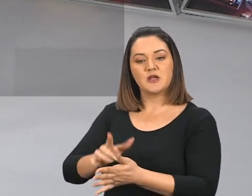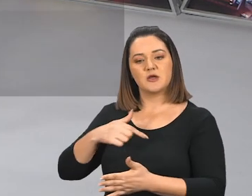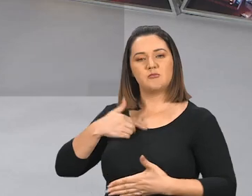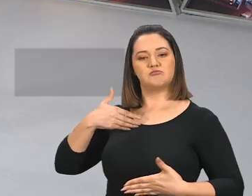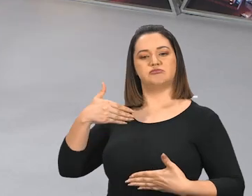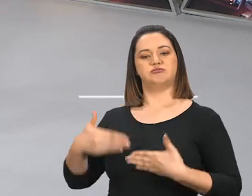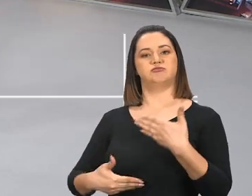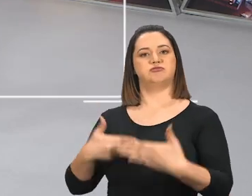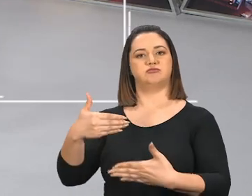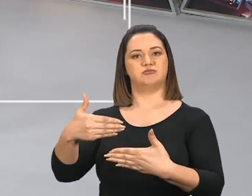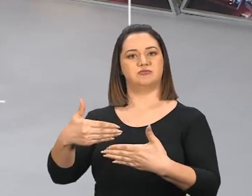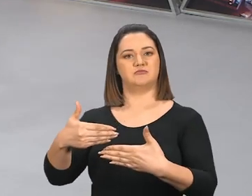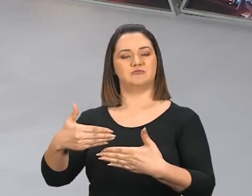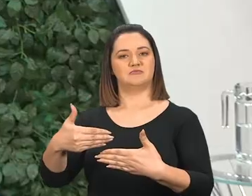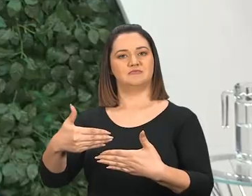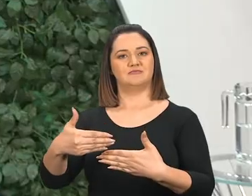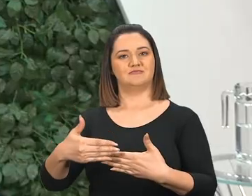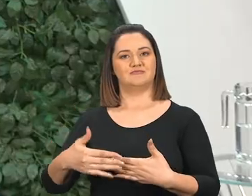Entendeu?